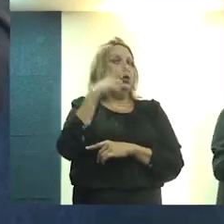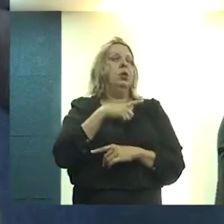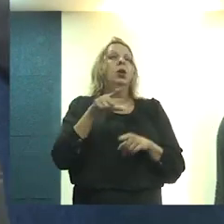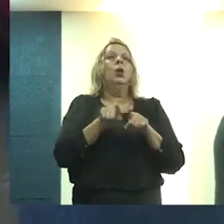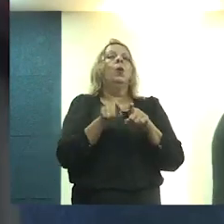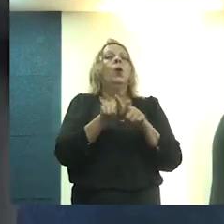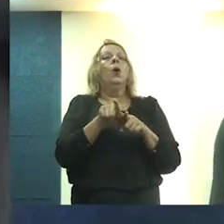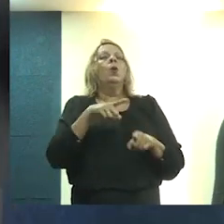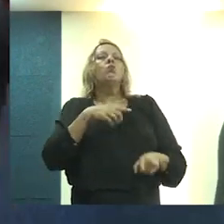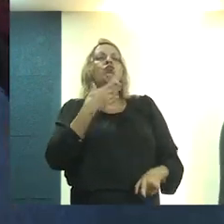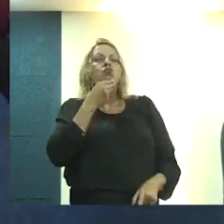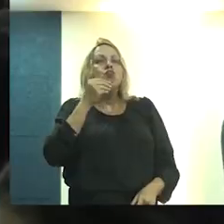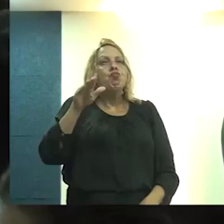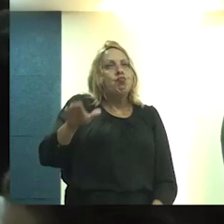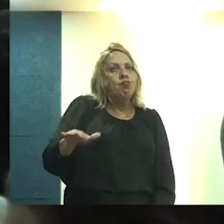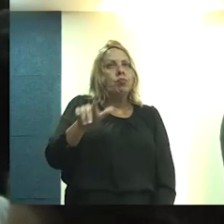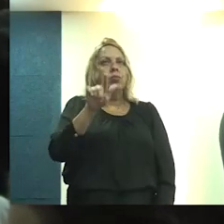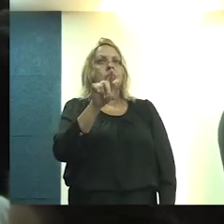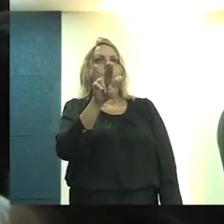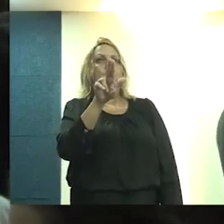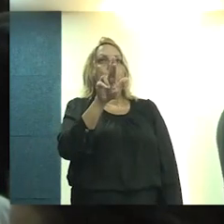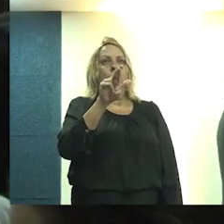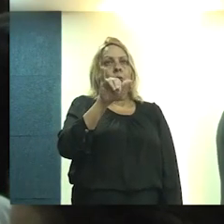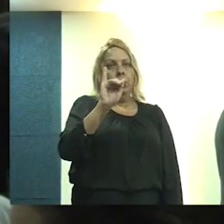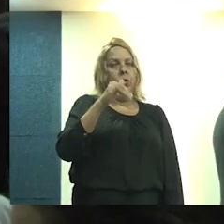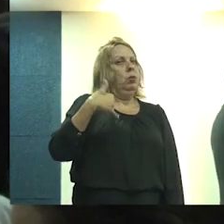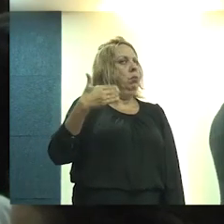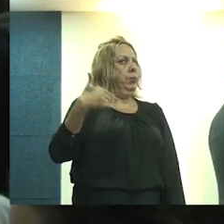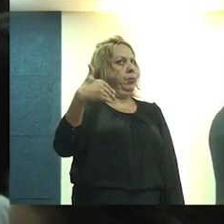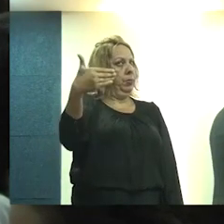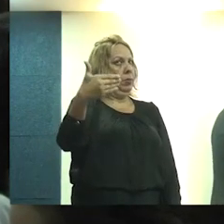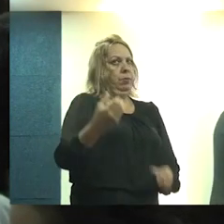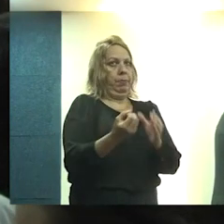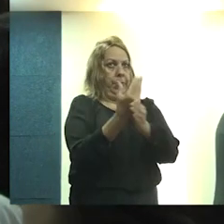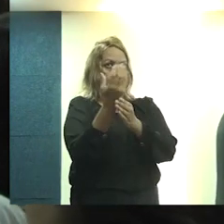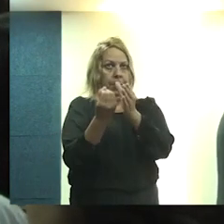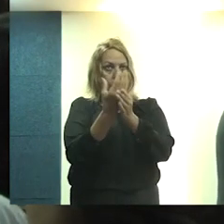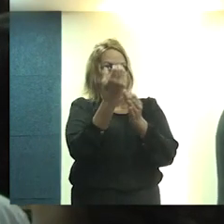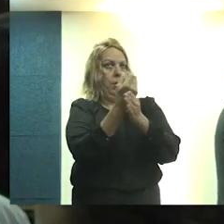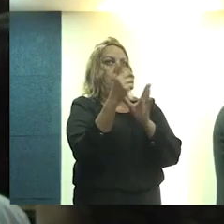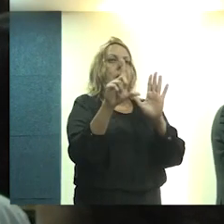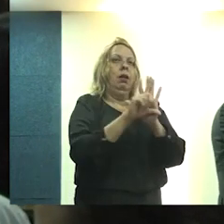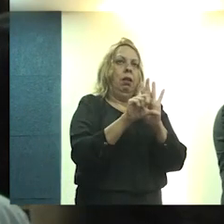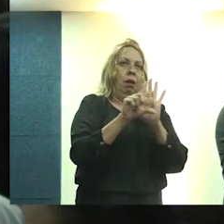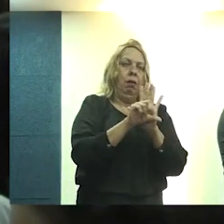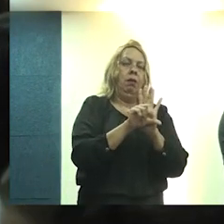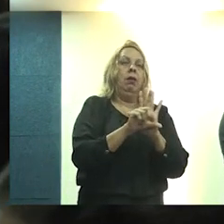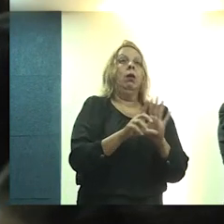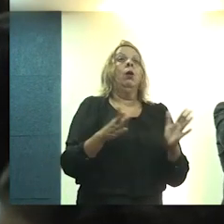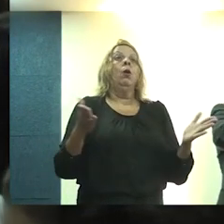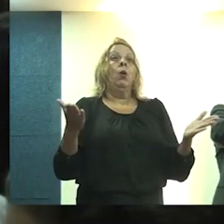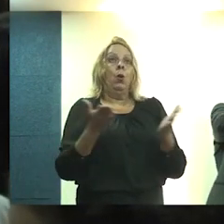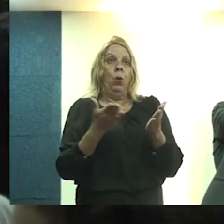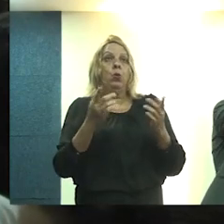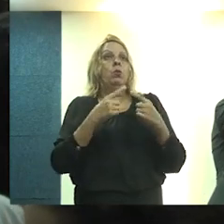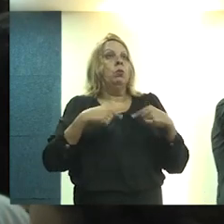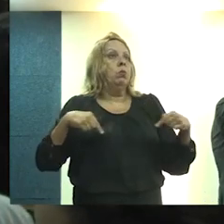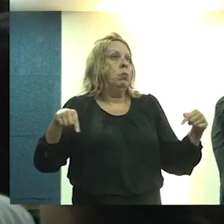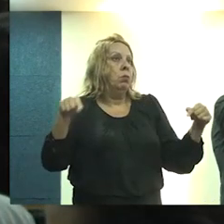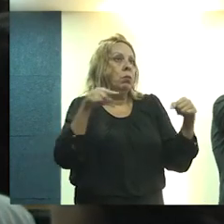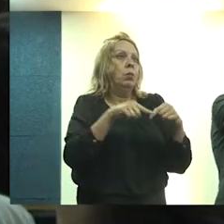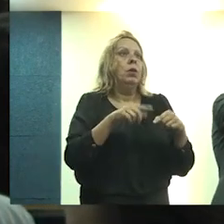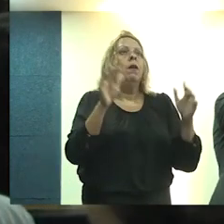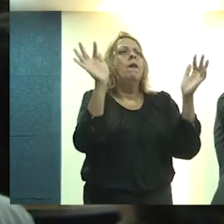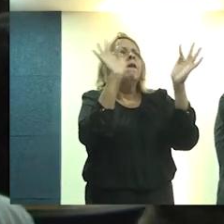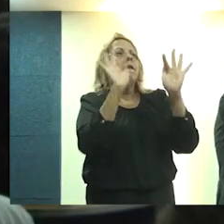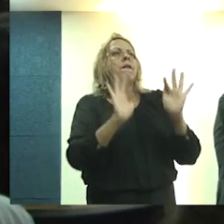guri, então sempre com aquele pique de guri levou adiante e implementou a lei da TIS, que hoje todos nós, e eu